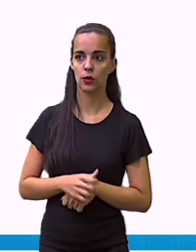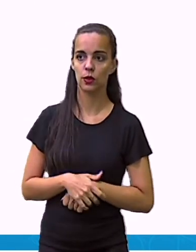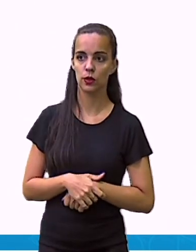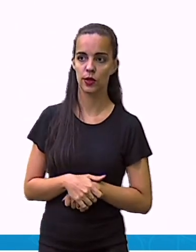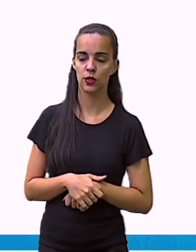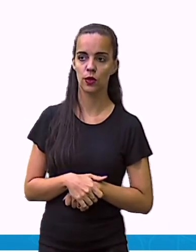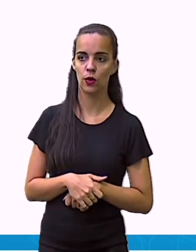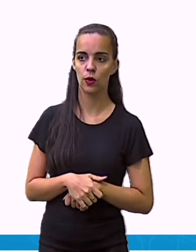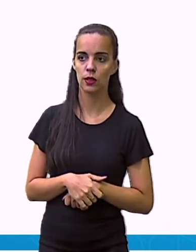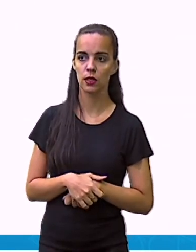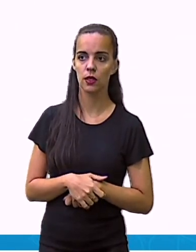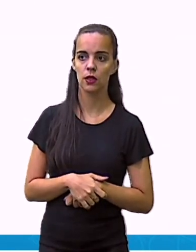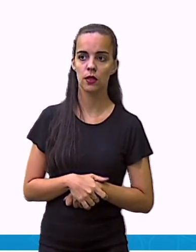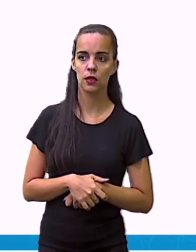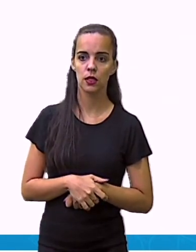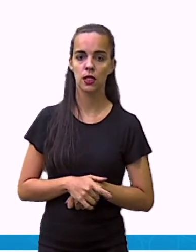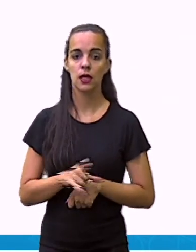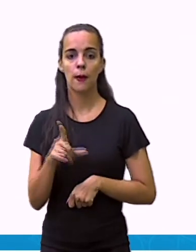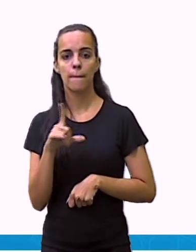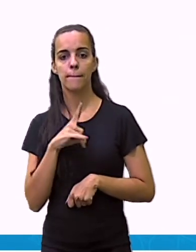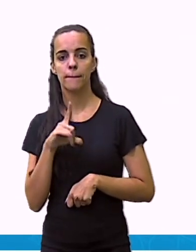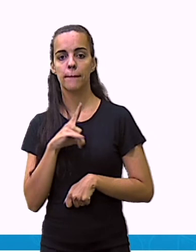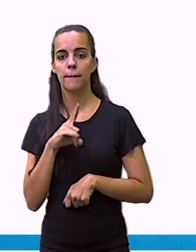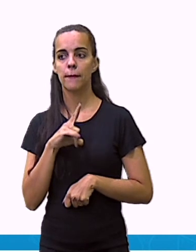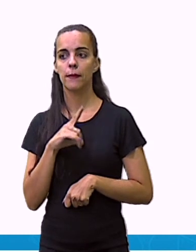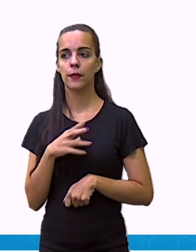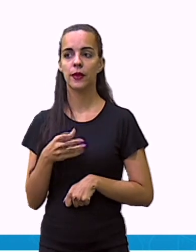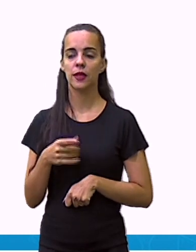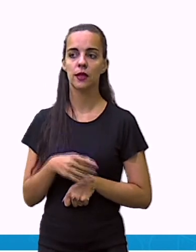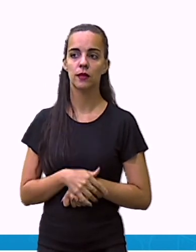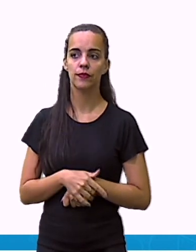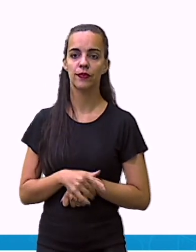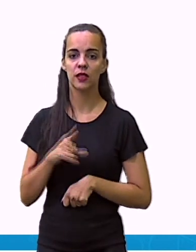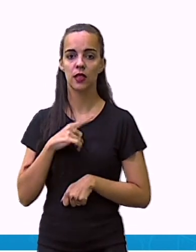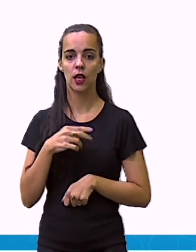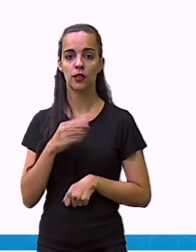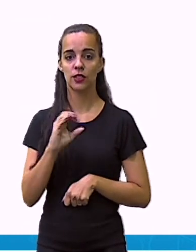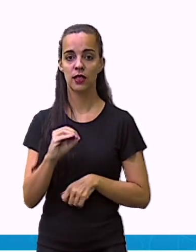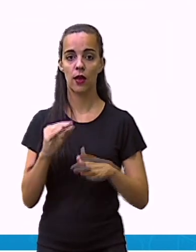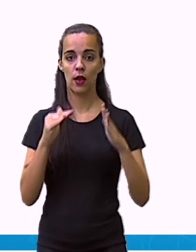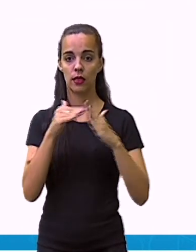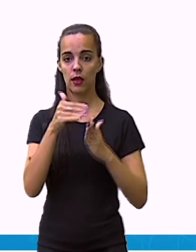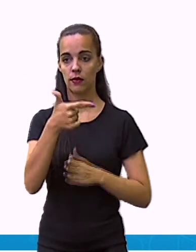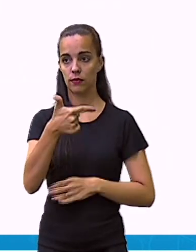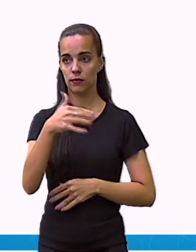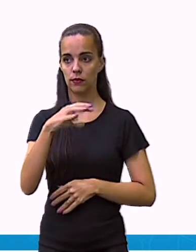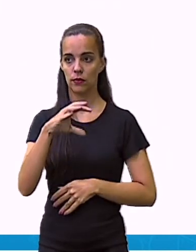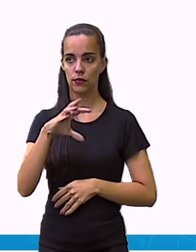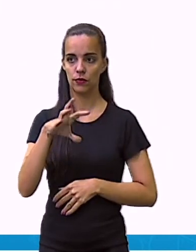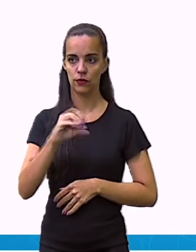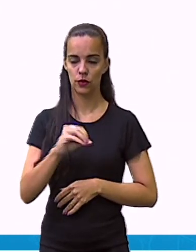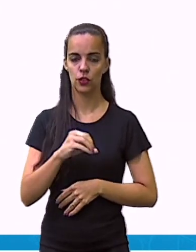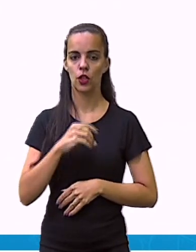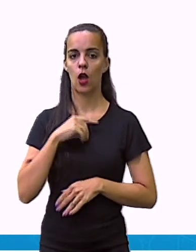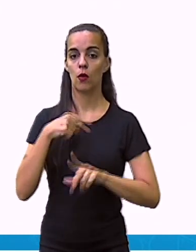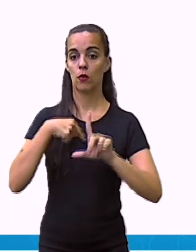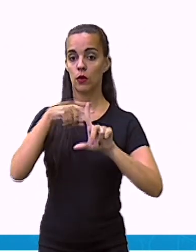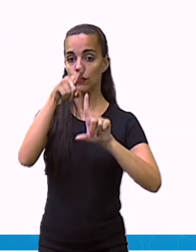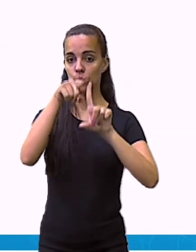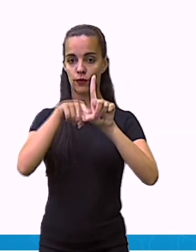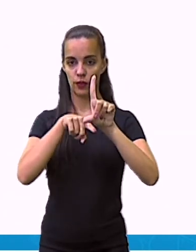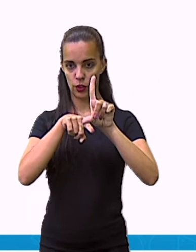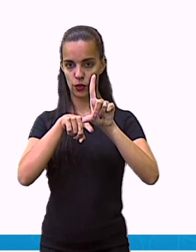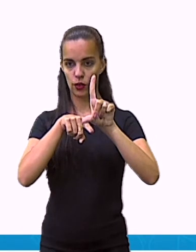Quantidade de pessoas. Fomos aqui até o número 20, que está na nossa linha vertical.